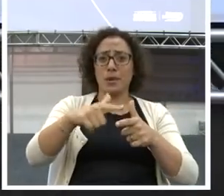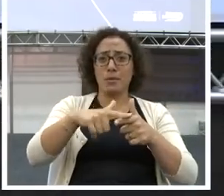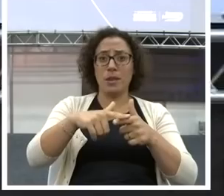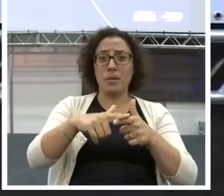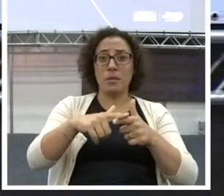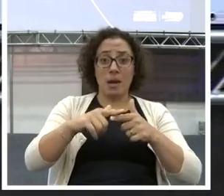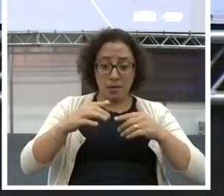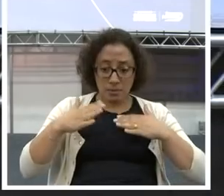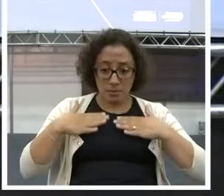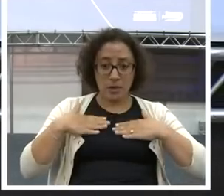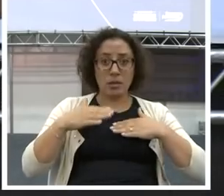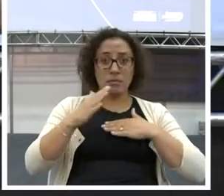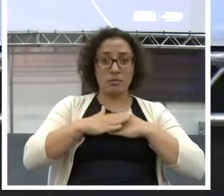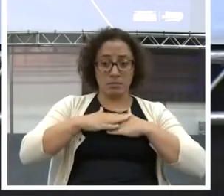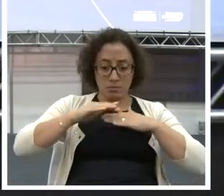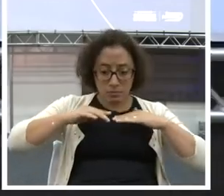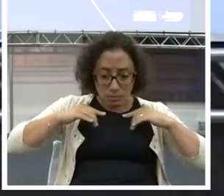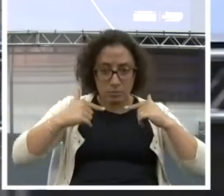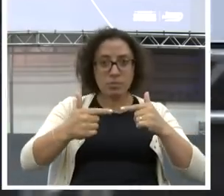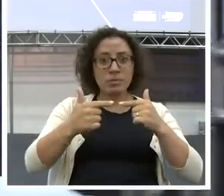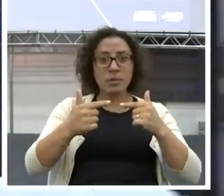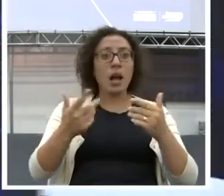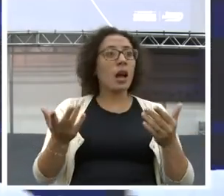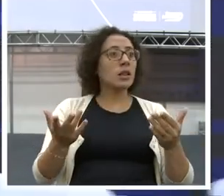iniciativa para a tua vida.